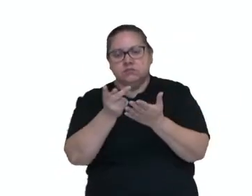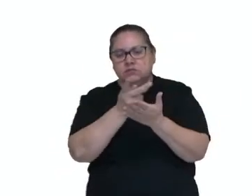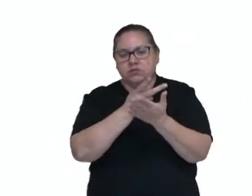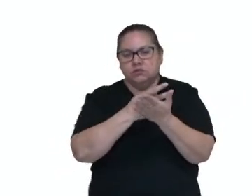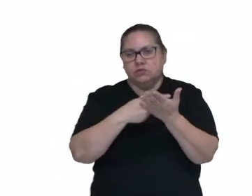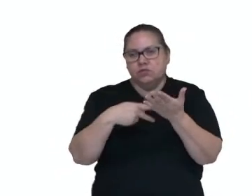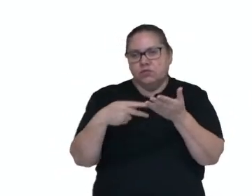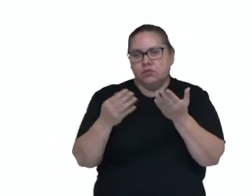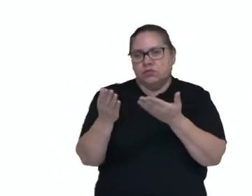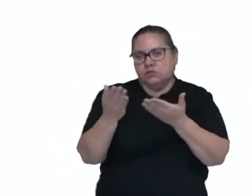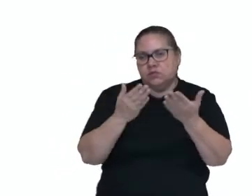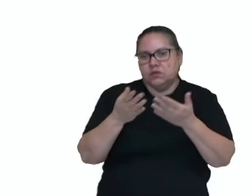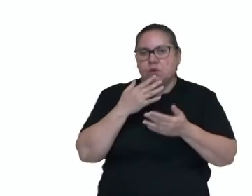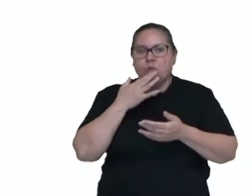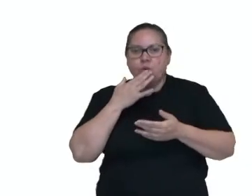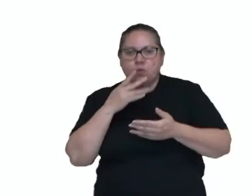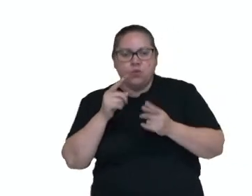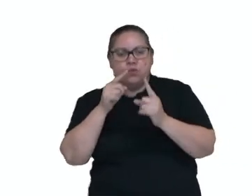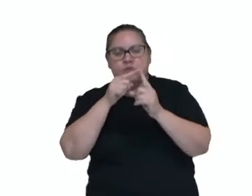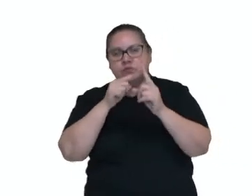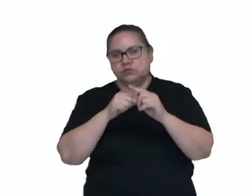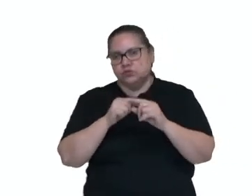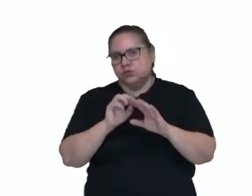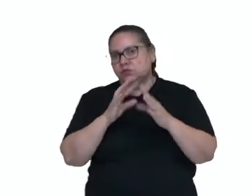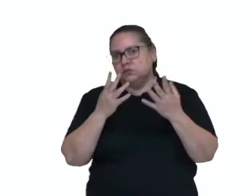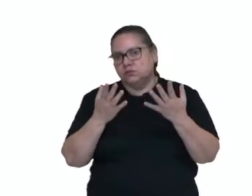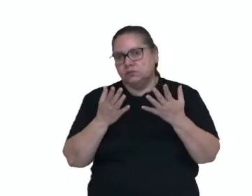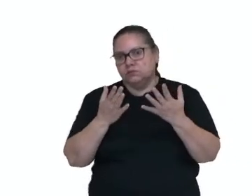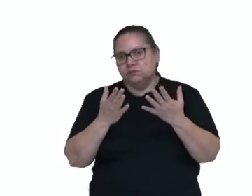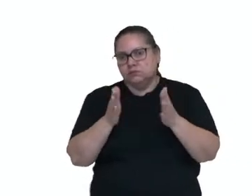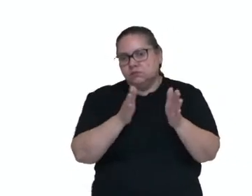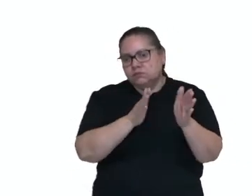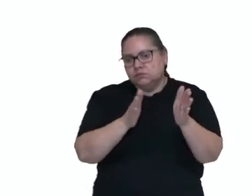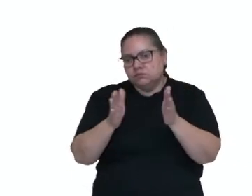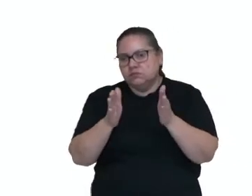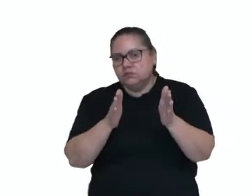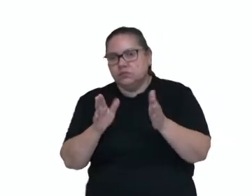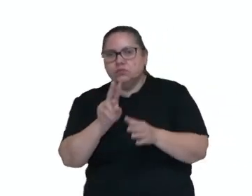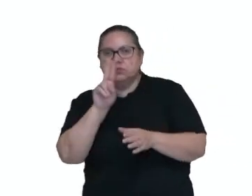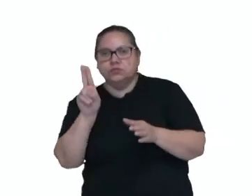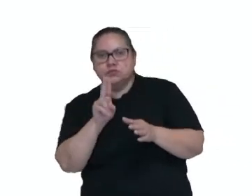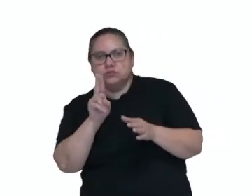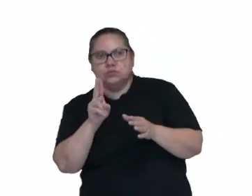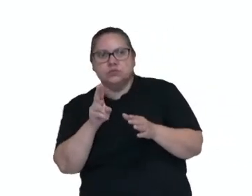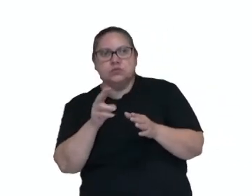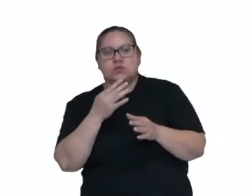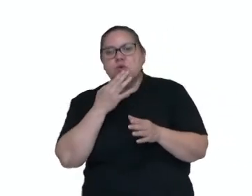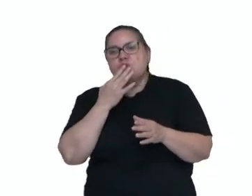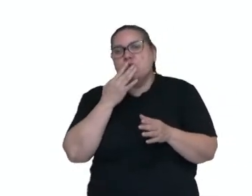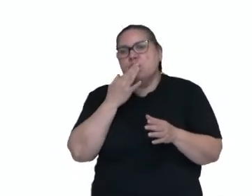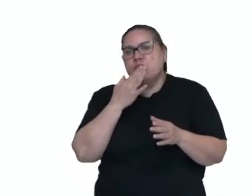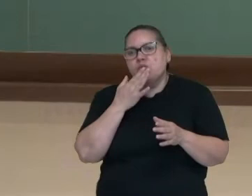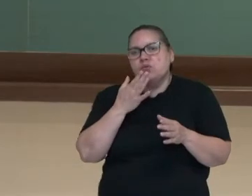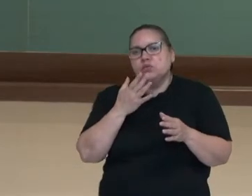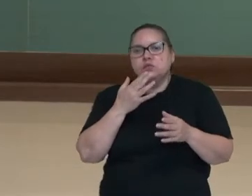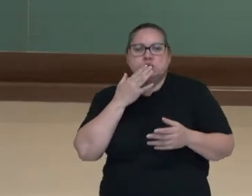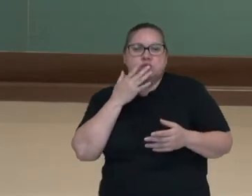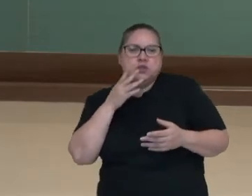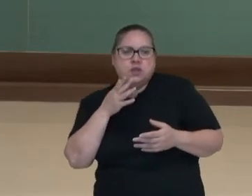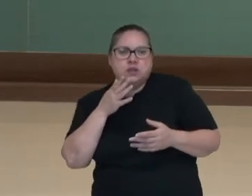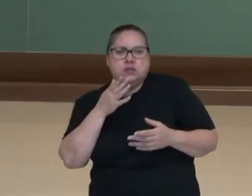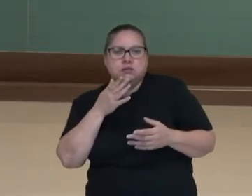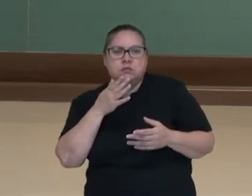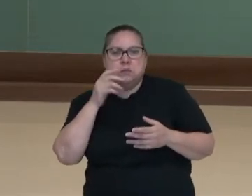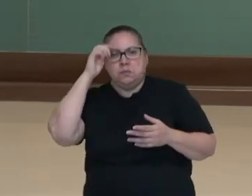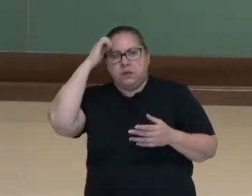em relação também à cor, ao tipo de imagem. Espaçamento, utilização de cores, se vai ser todo colorido, preto e